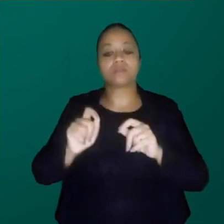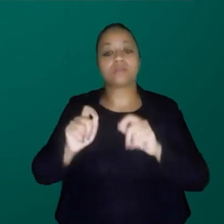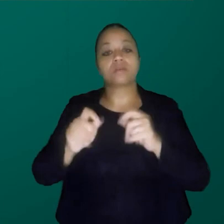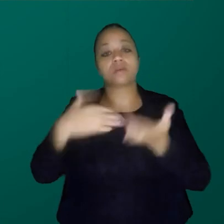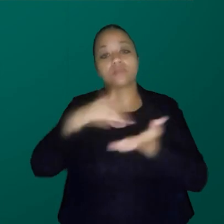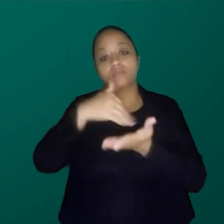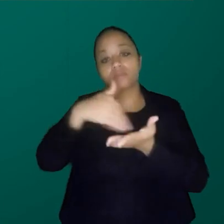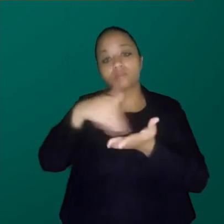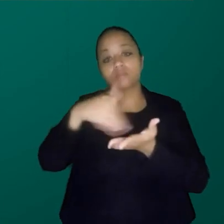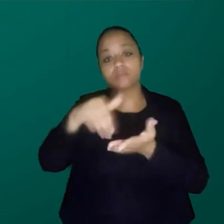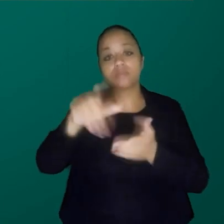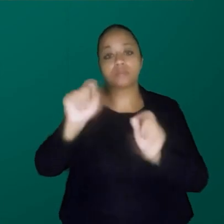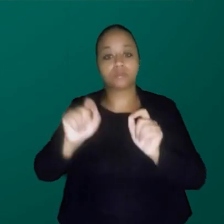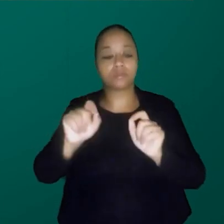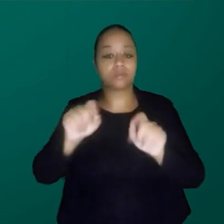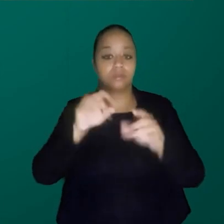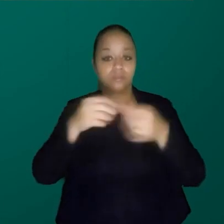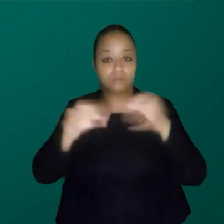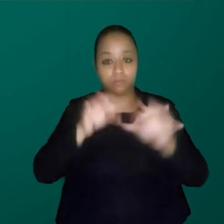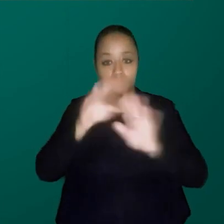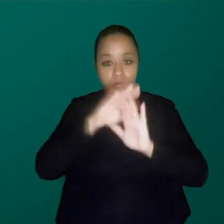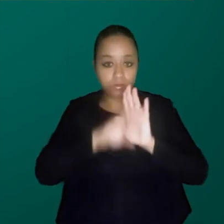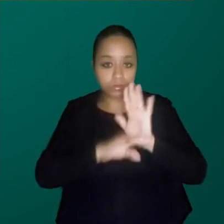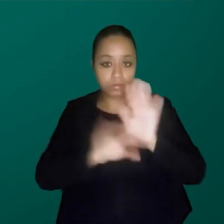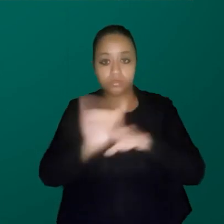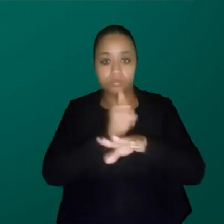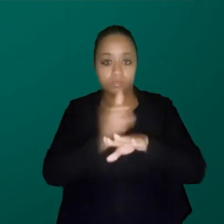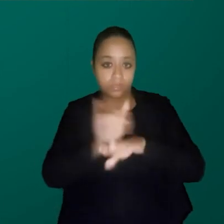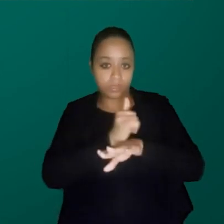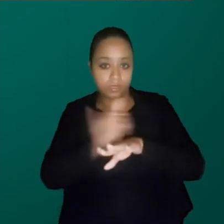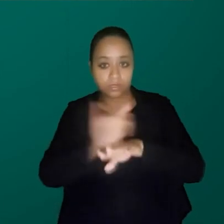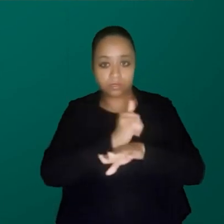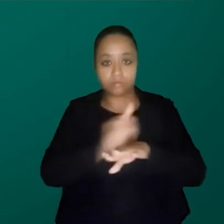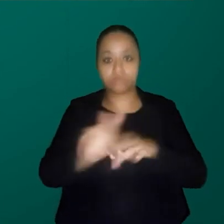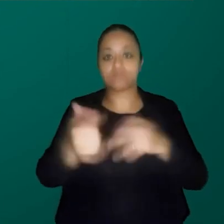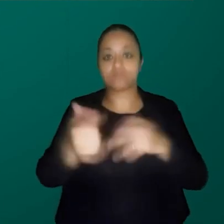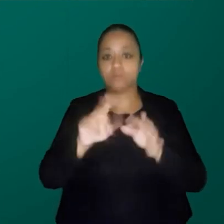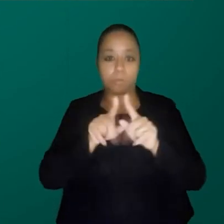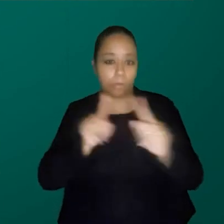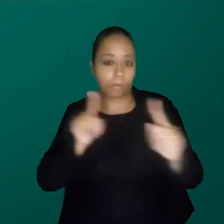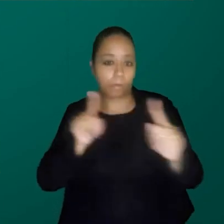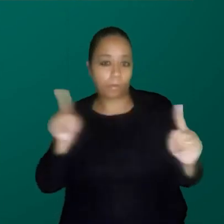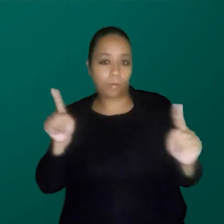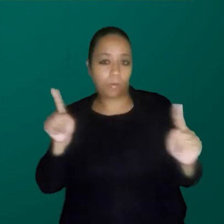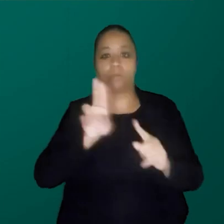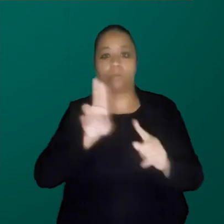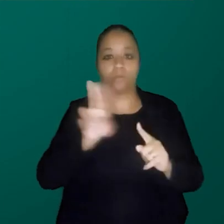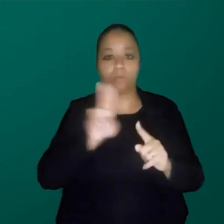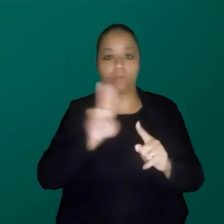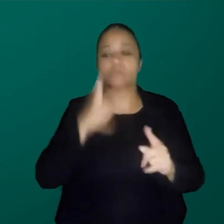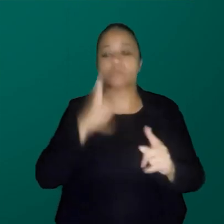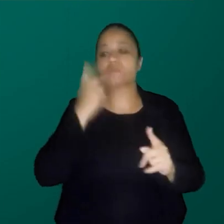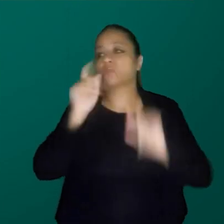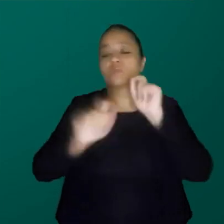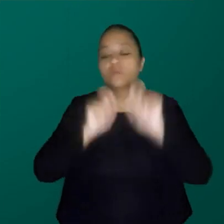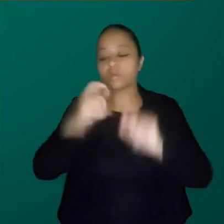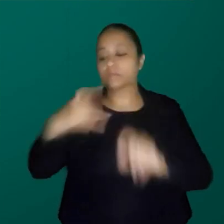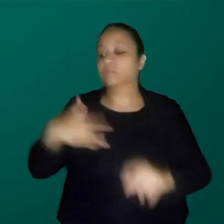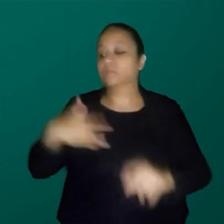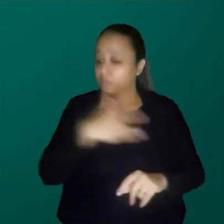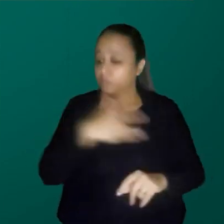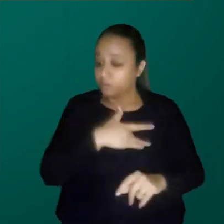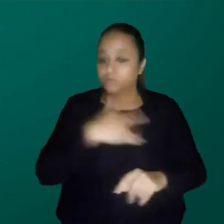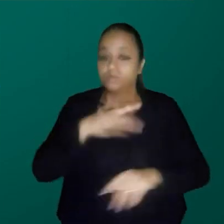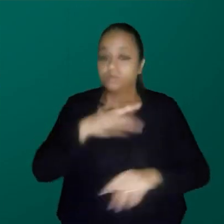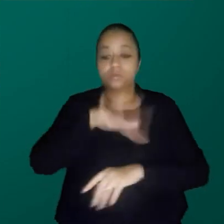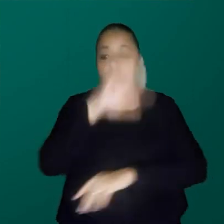a Secretaria de Políticas e Programas Estratégicos, que, embora tenha esse nome cumpridão, quer dizer que a gente trata de saúde, meio